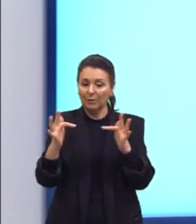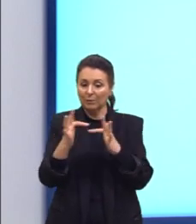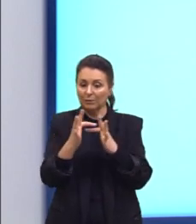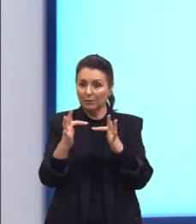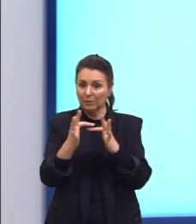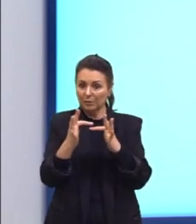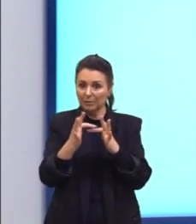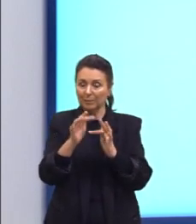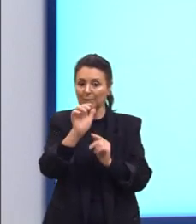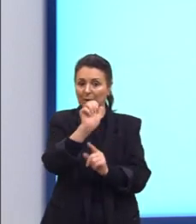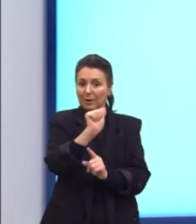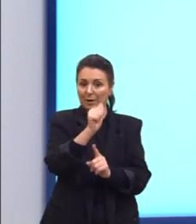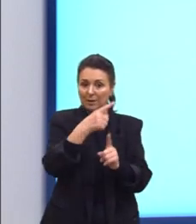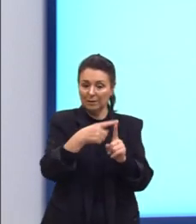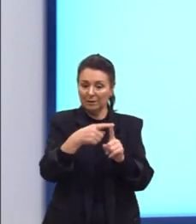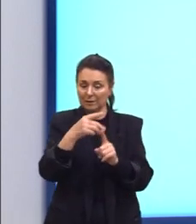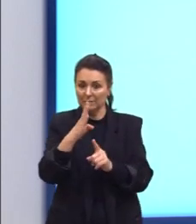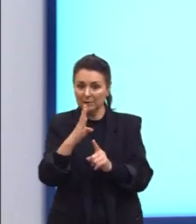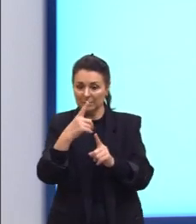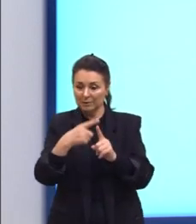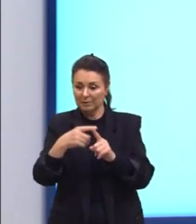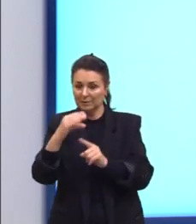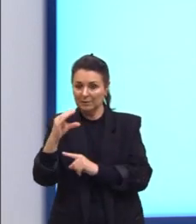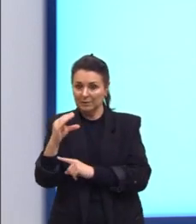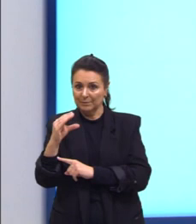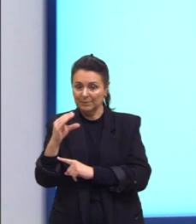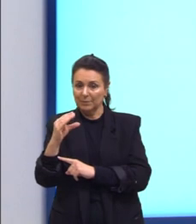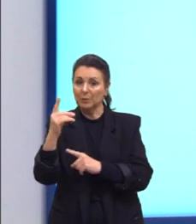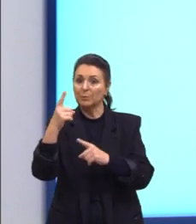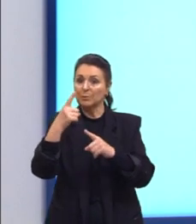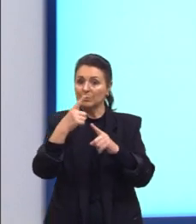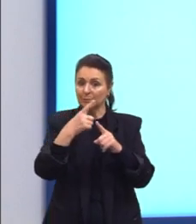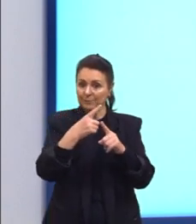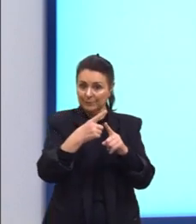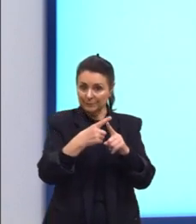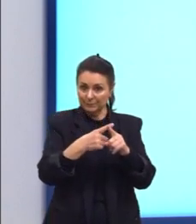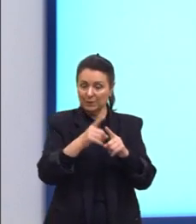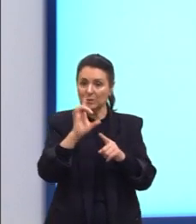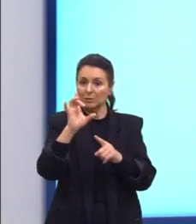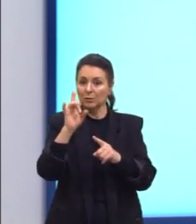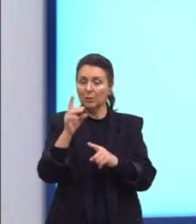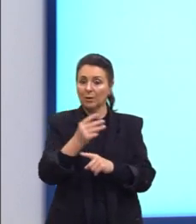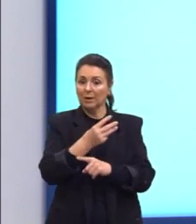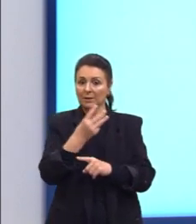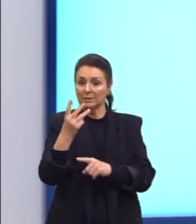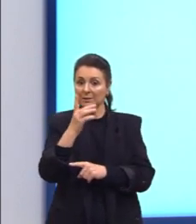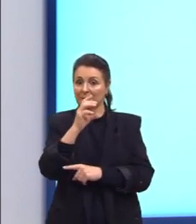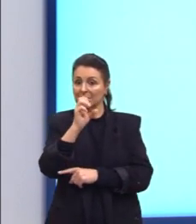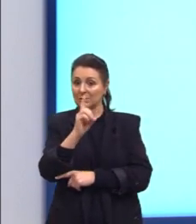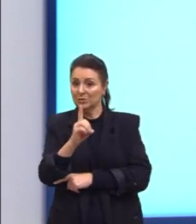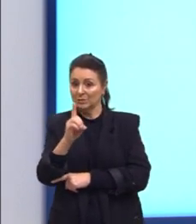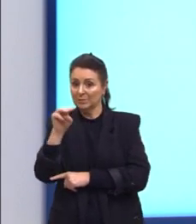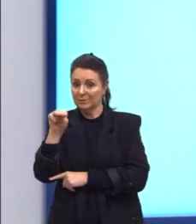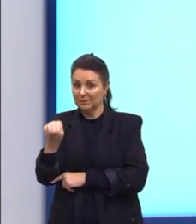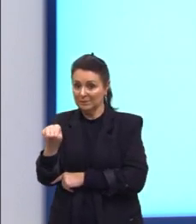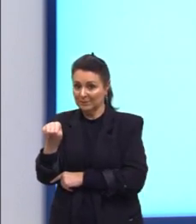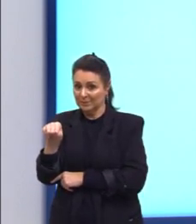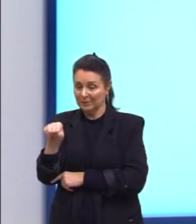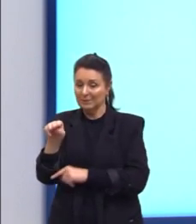ser dada por A vezes B vezes C, multiplicando somente as três dimensões da figura.